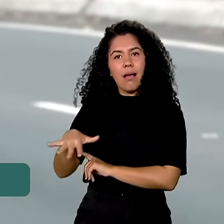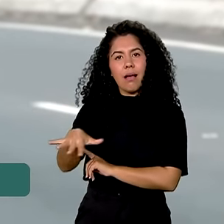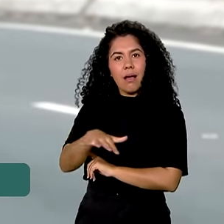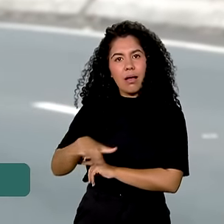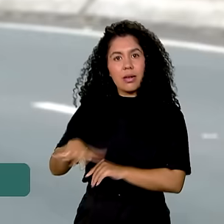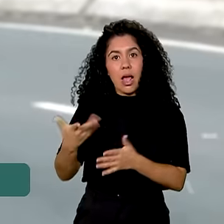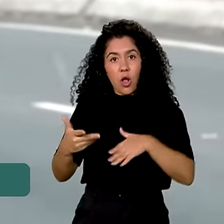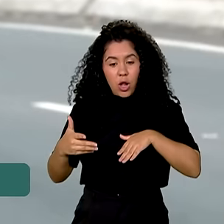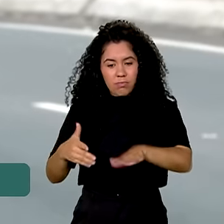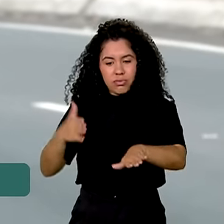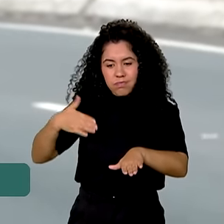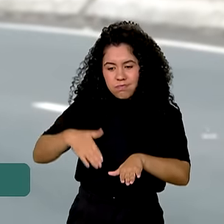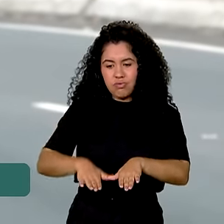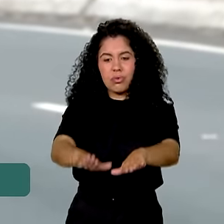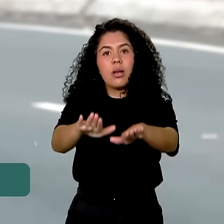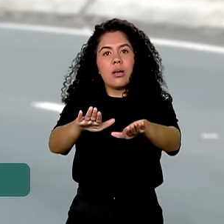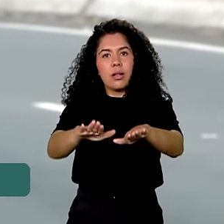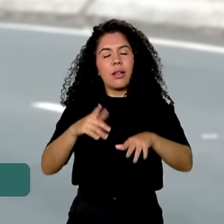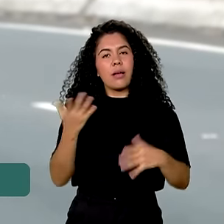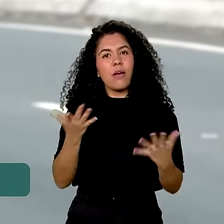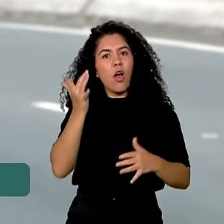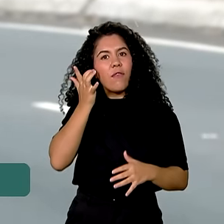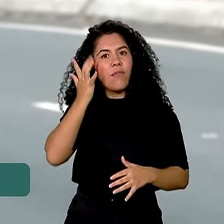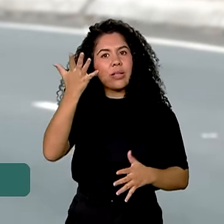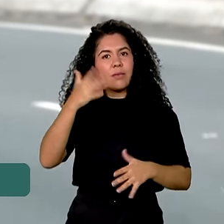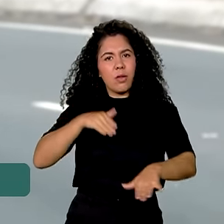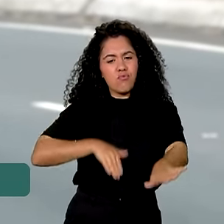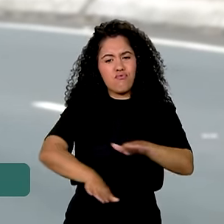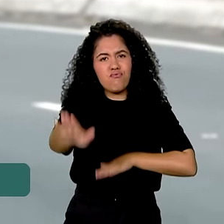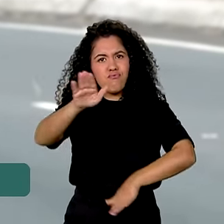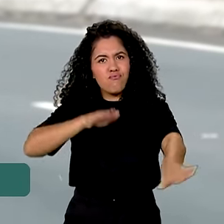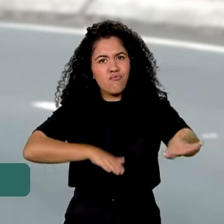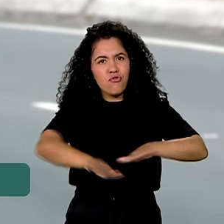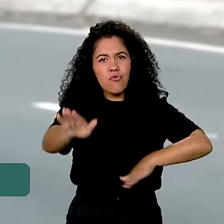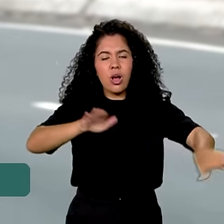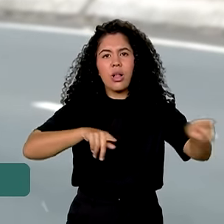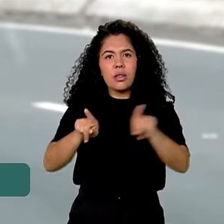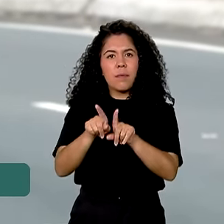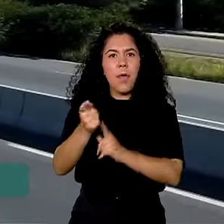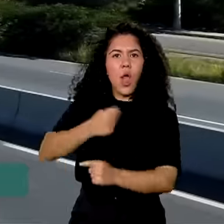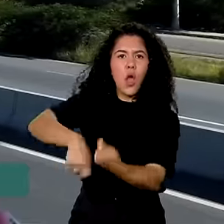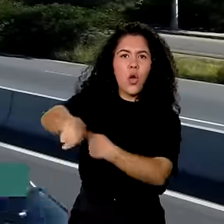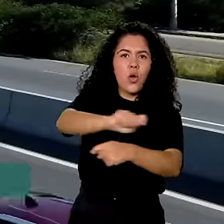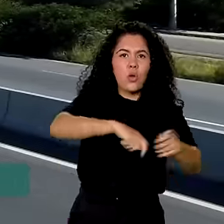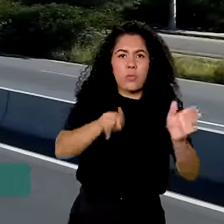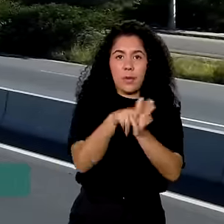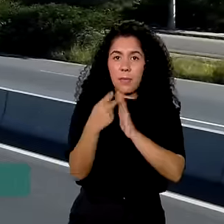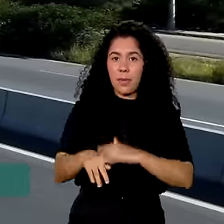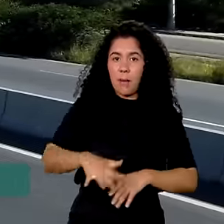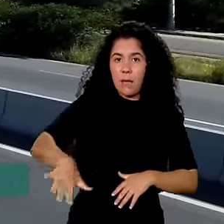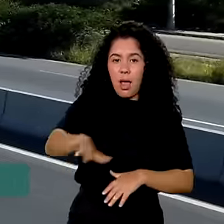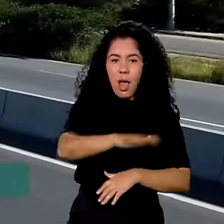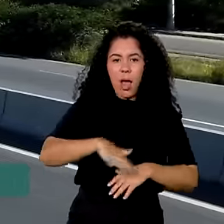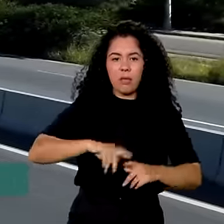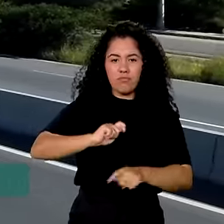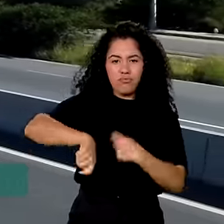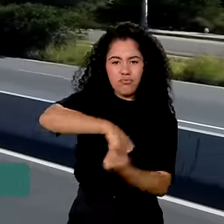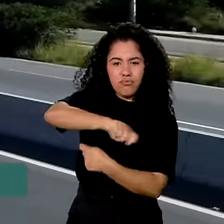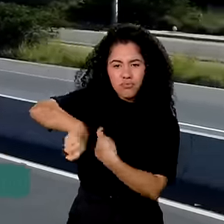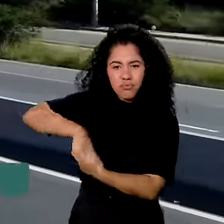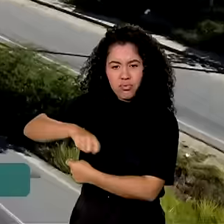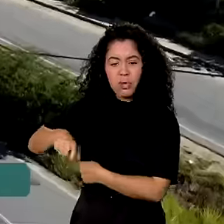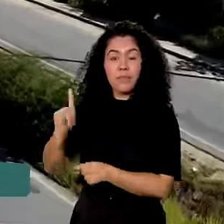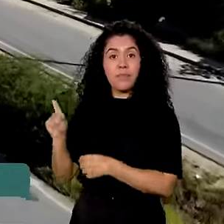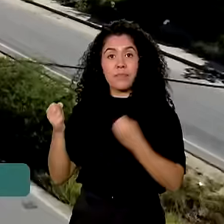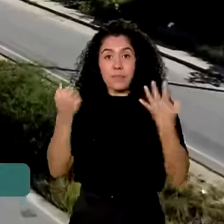duplicado. O que vai facilitar o escoamento da produção e movimentar a economia local. A obra abrange, além da duplicação